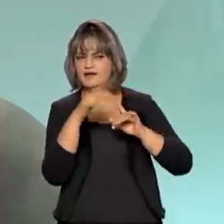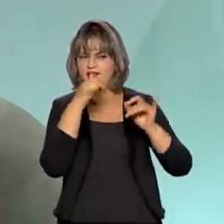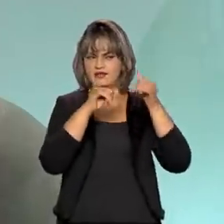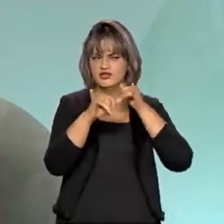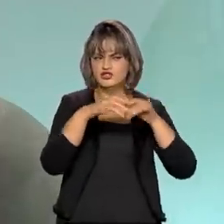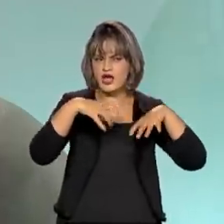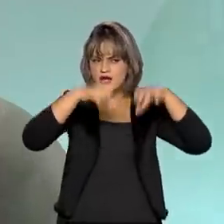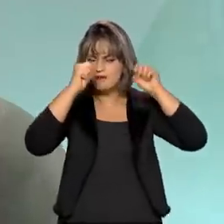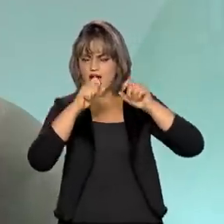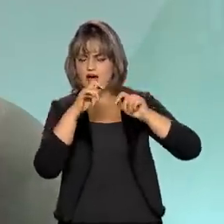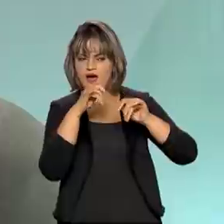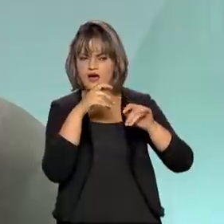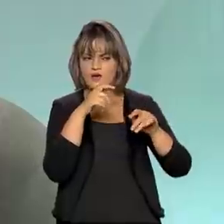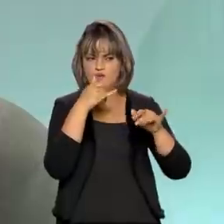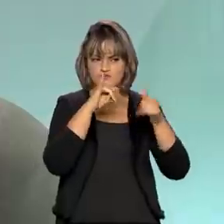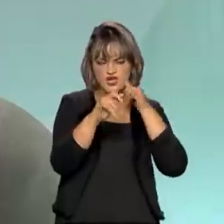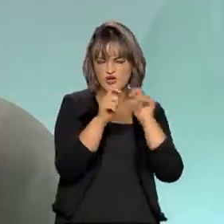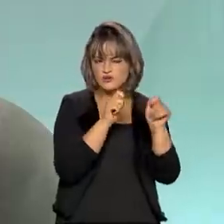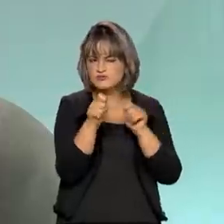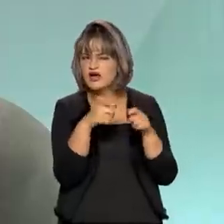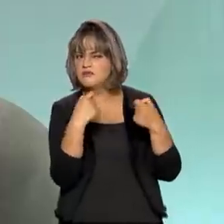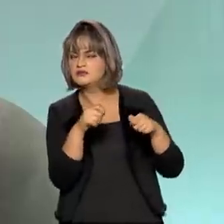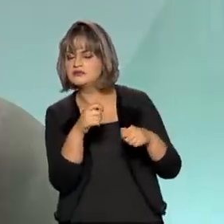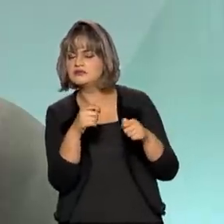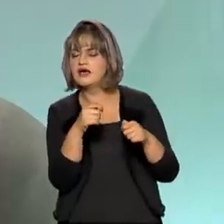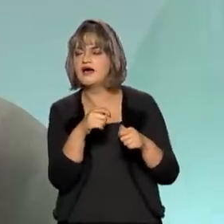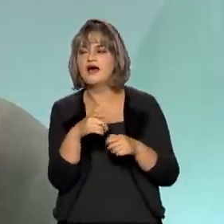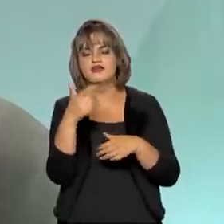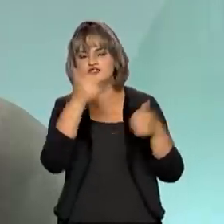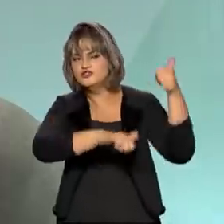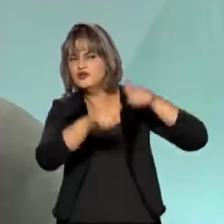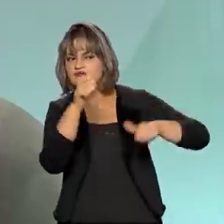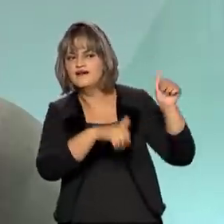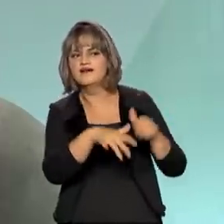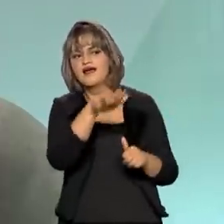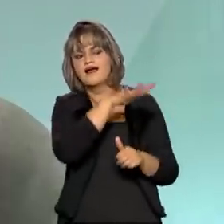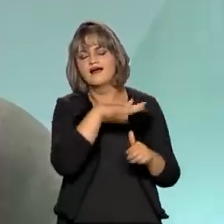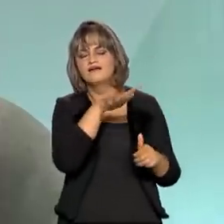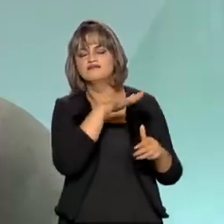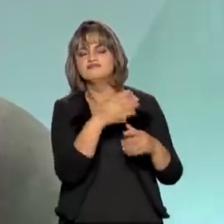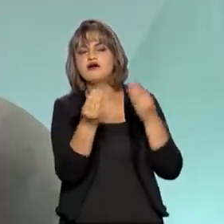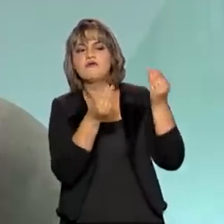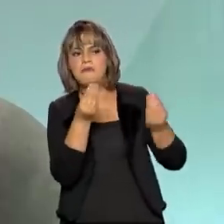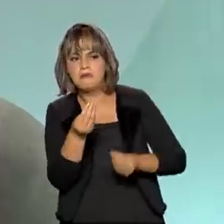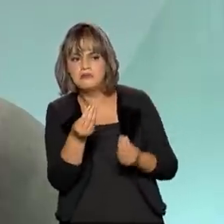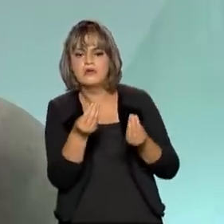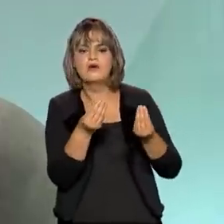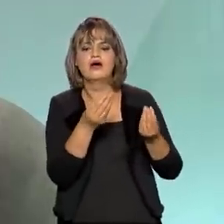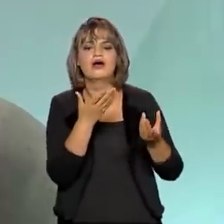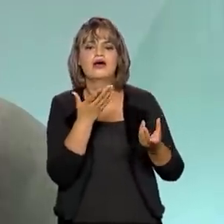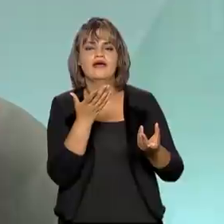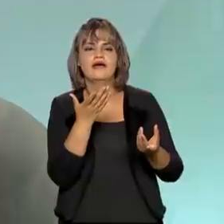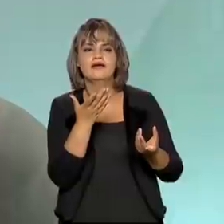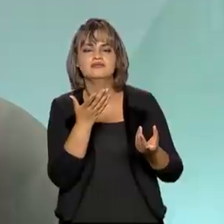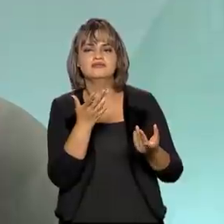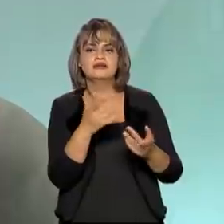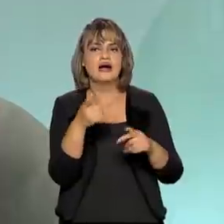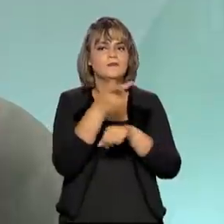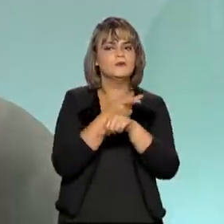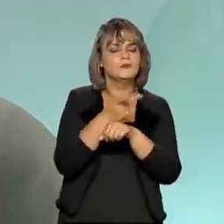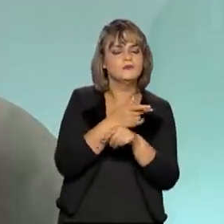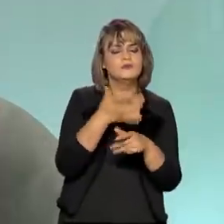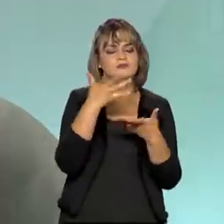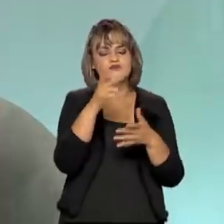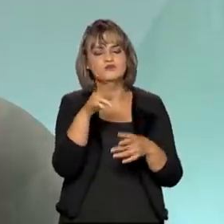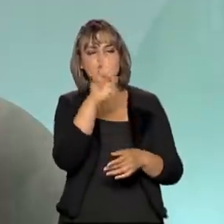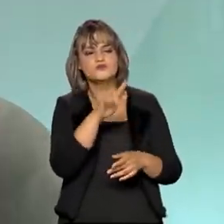e, à medida em que avaliamos como é que a carga está se comportando, como é que a oferta está se